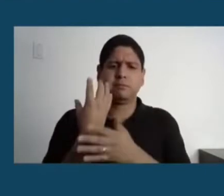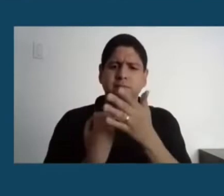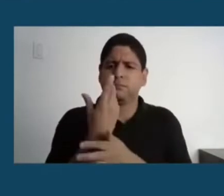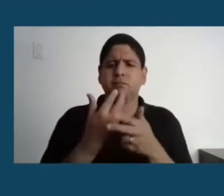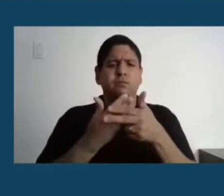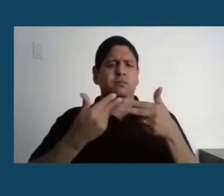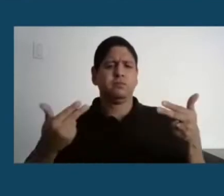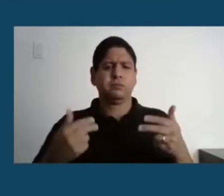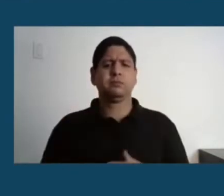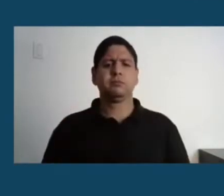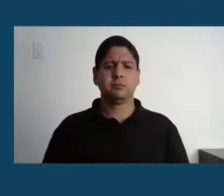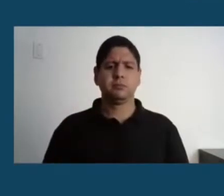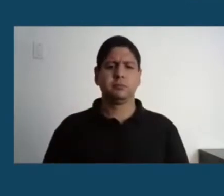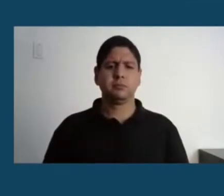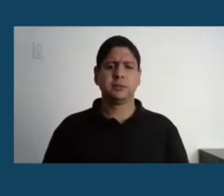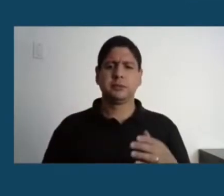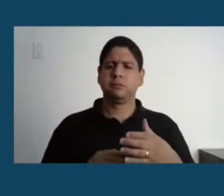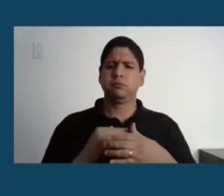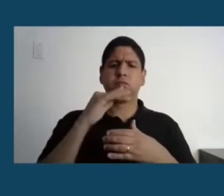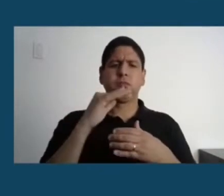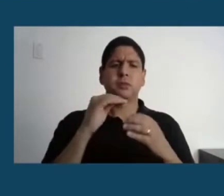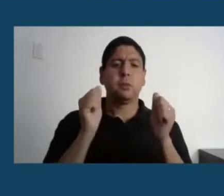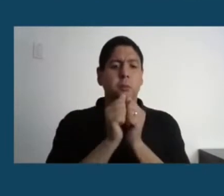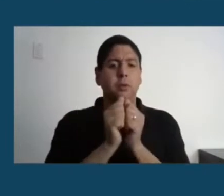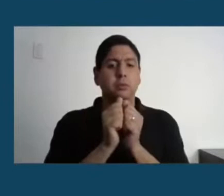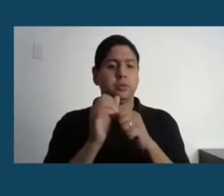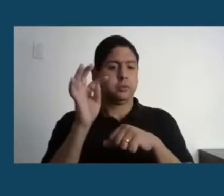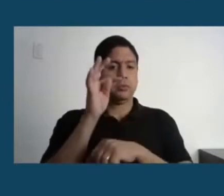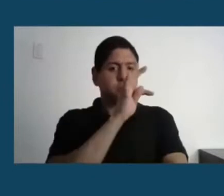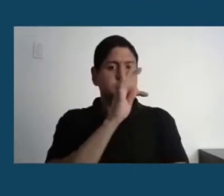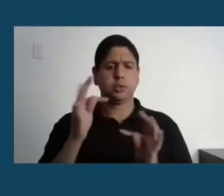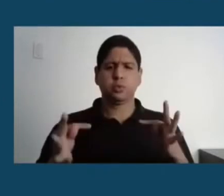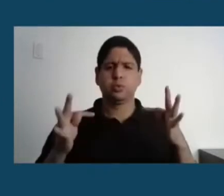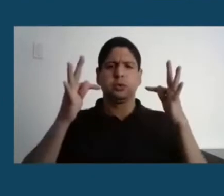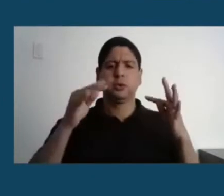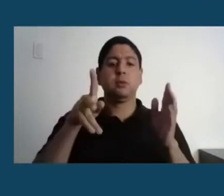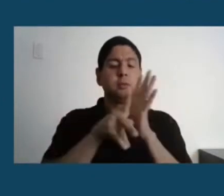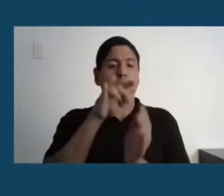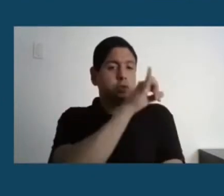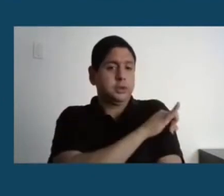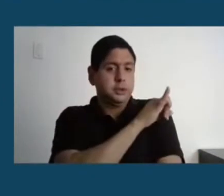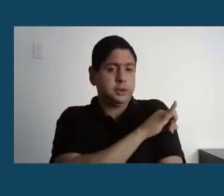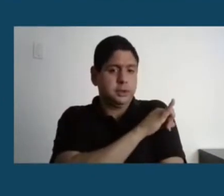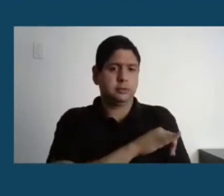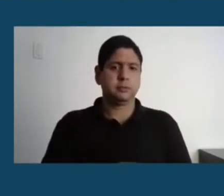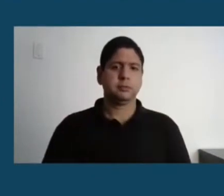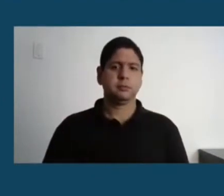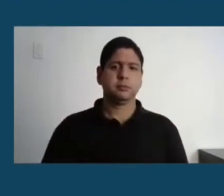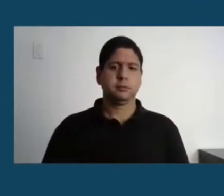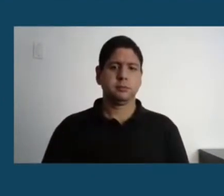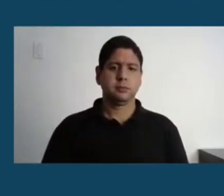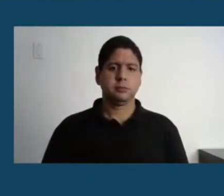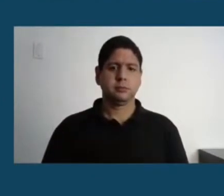gargalo para a biotecnologia do Estado do Rio de Janeiro. E nós estamos sonhando com isso, há um prédio que